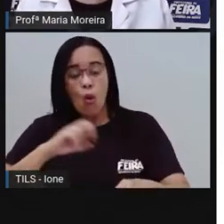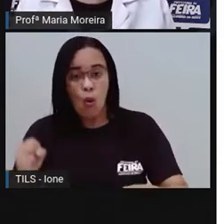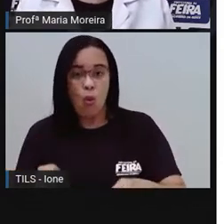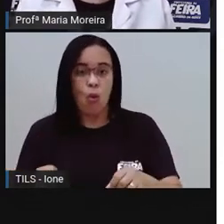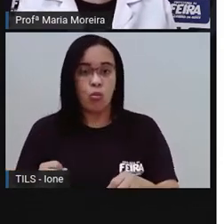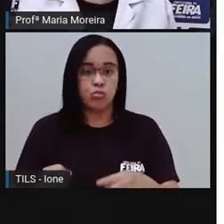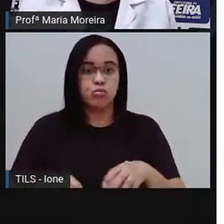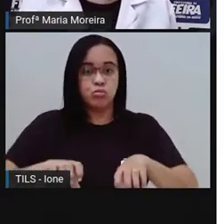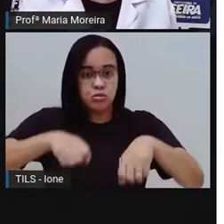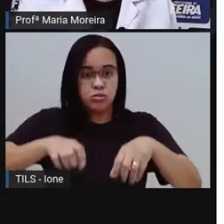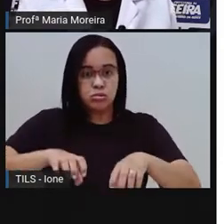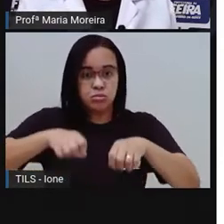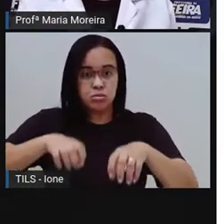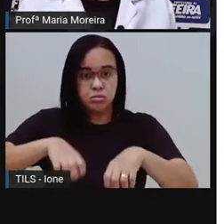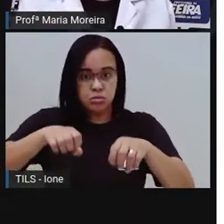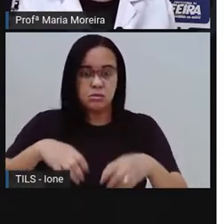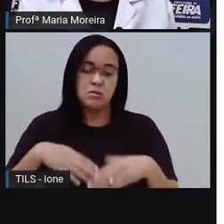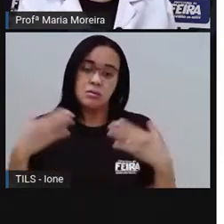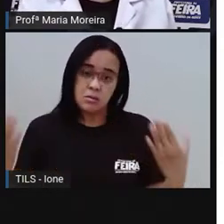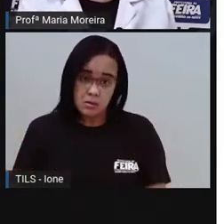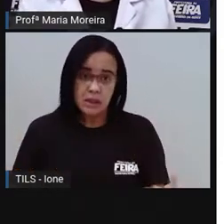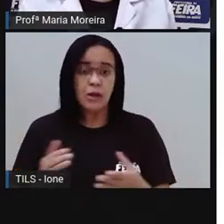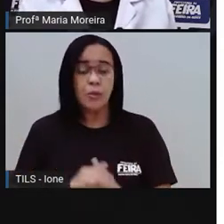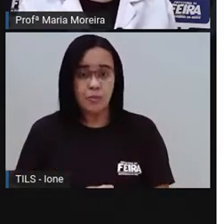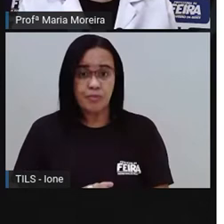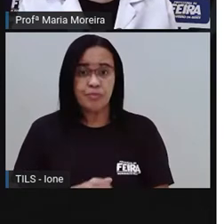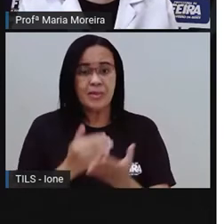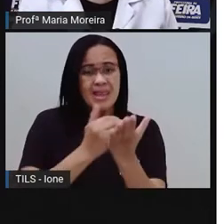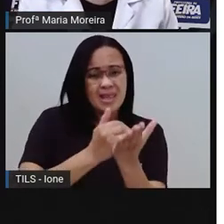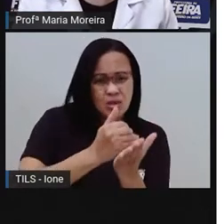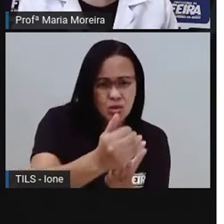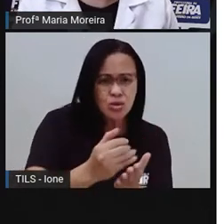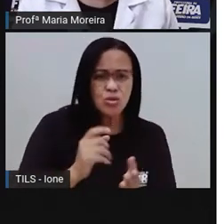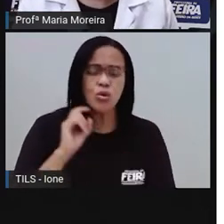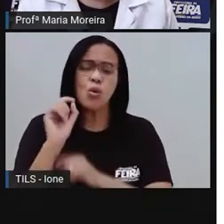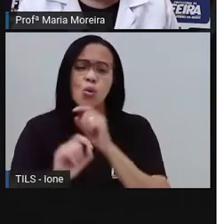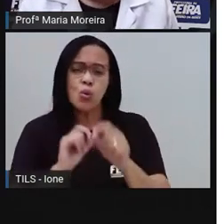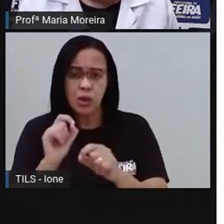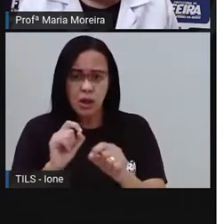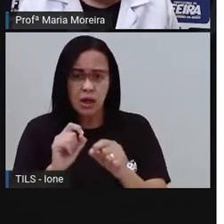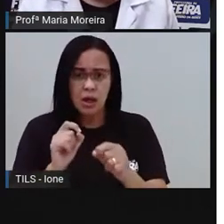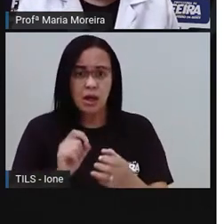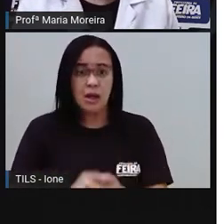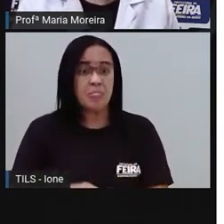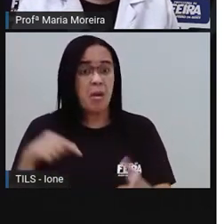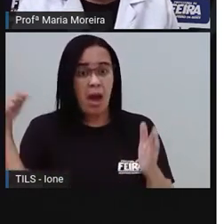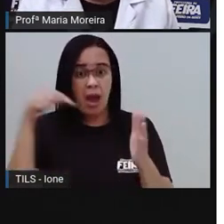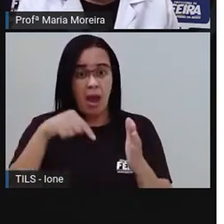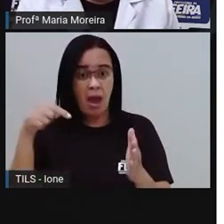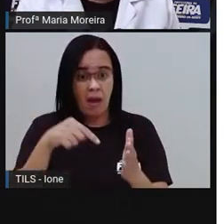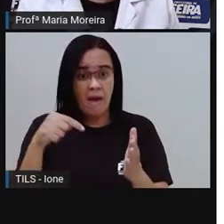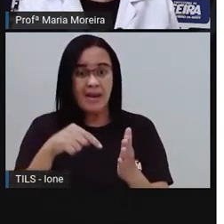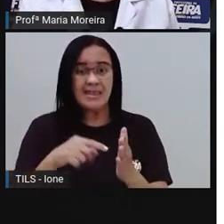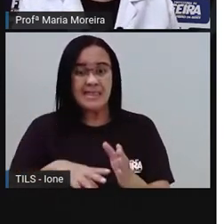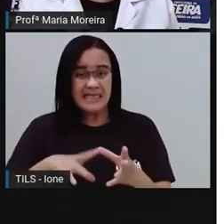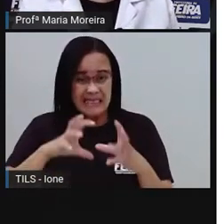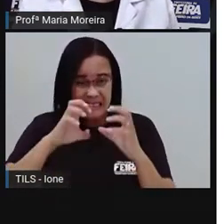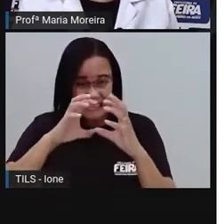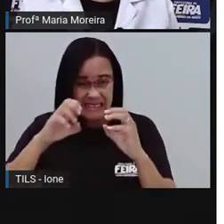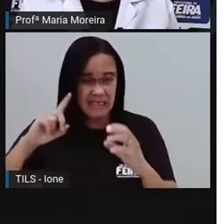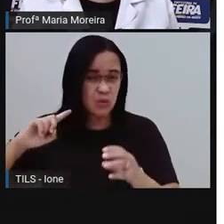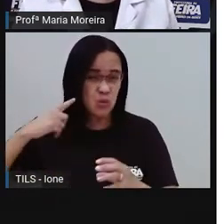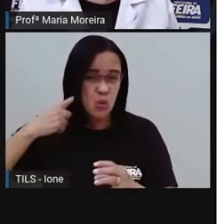uma sobra, que é o quê, ó? São identificadas como maiores fontes dessa poluição. Pois é. As